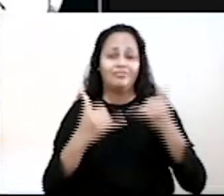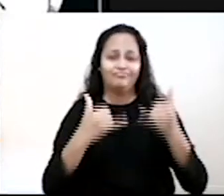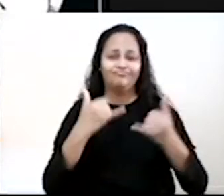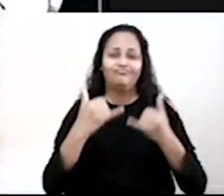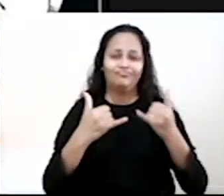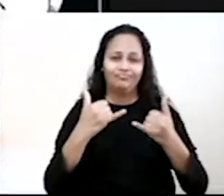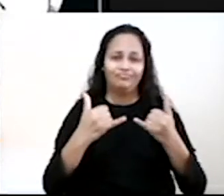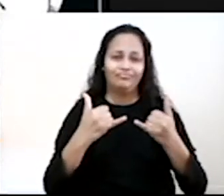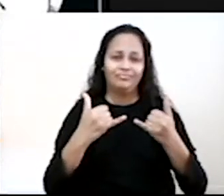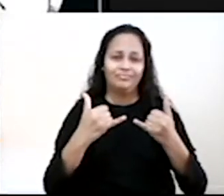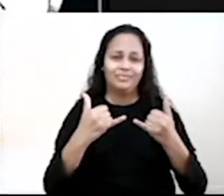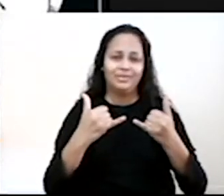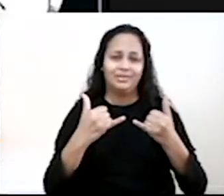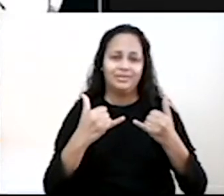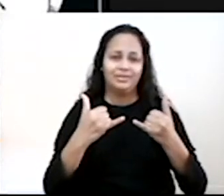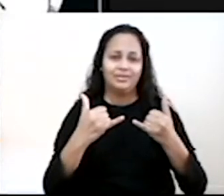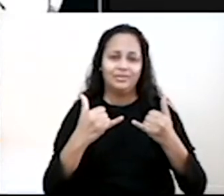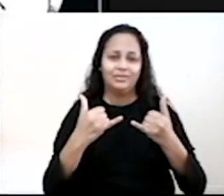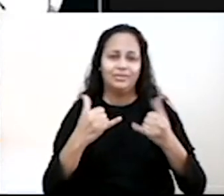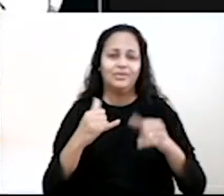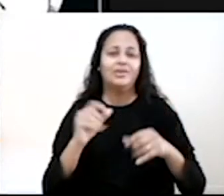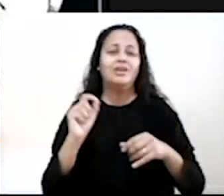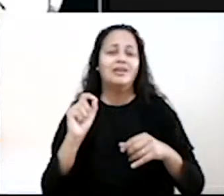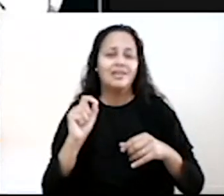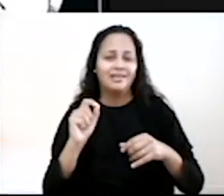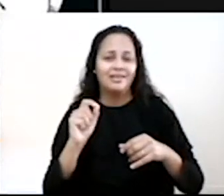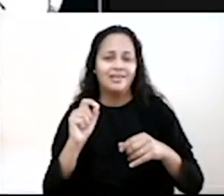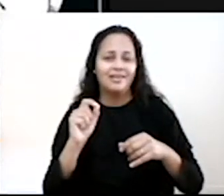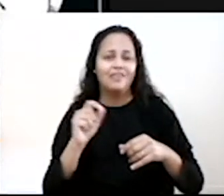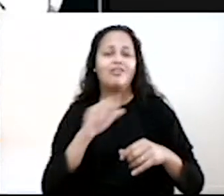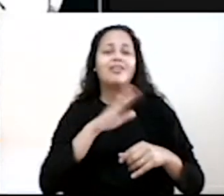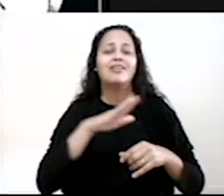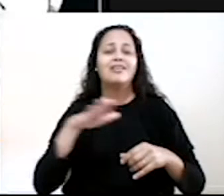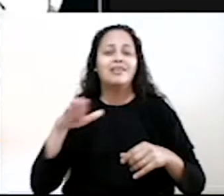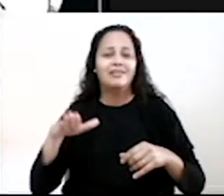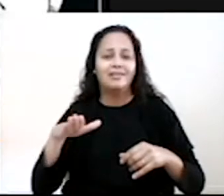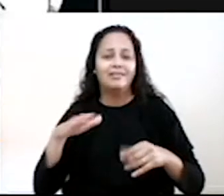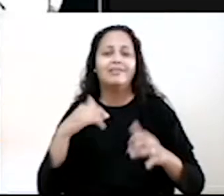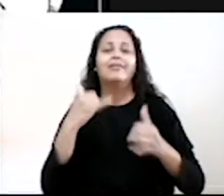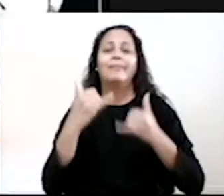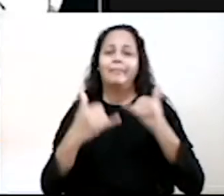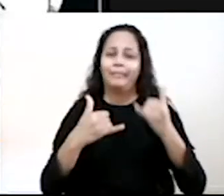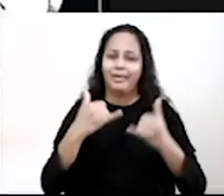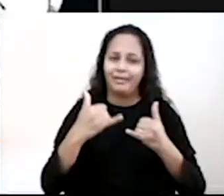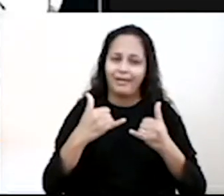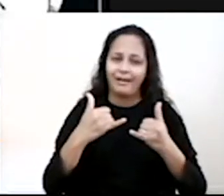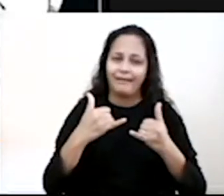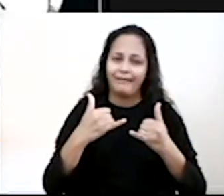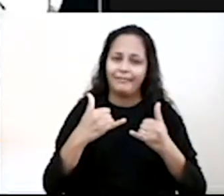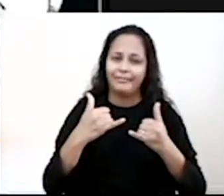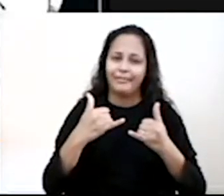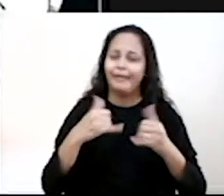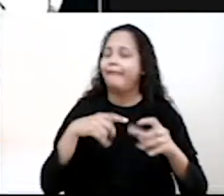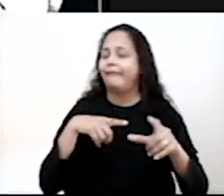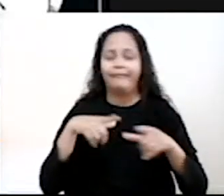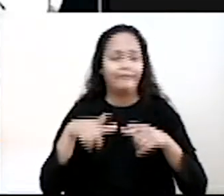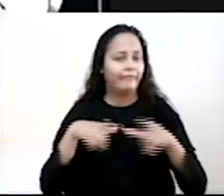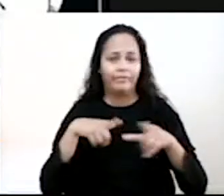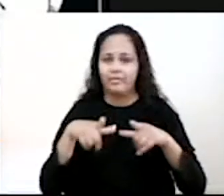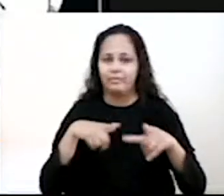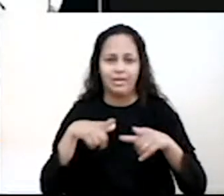um bichinho de pelúcia e um brinquedo, que era o que a criança deveria estar fazendo. Brincar e não trabalhar.